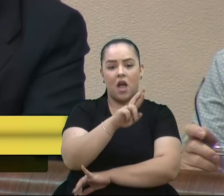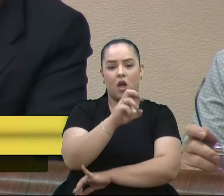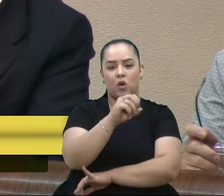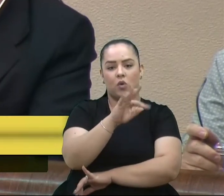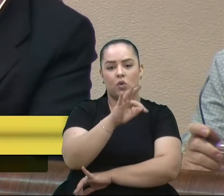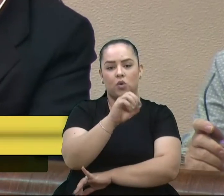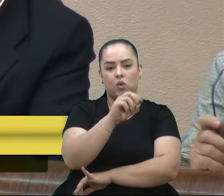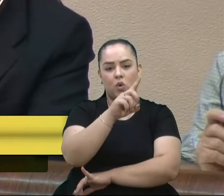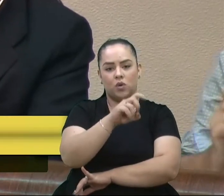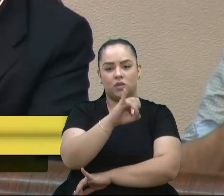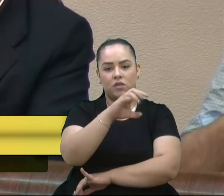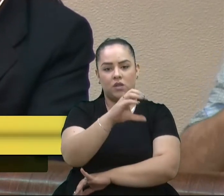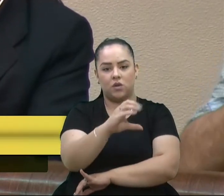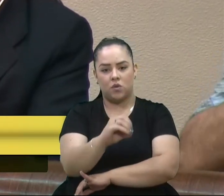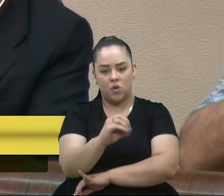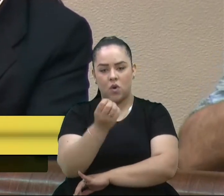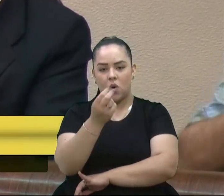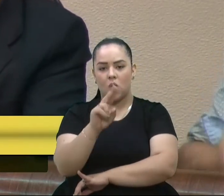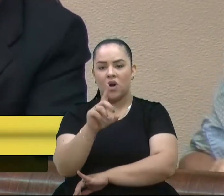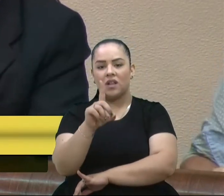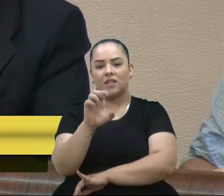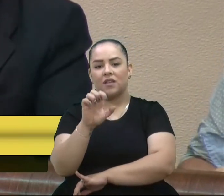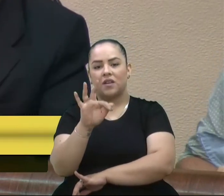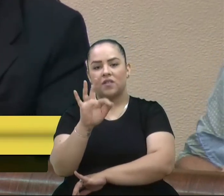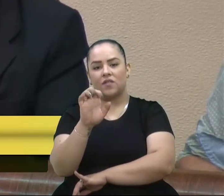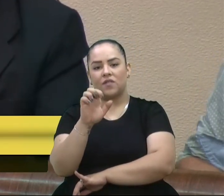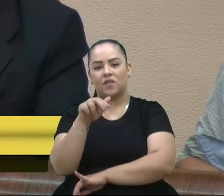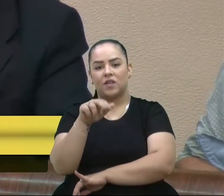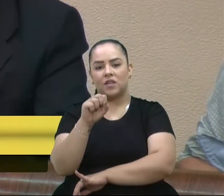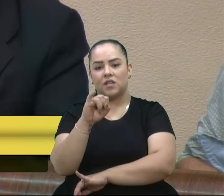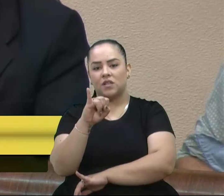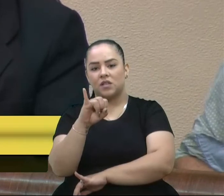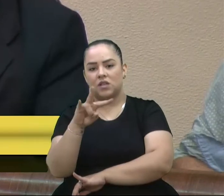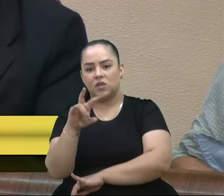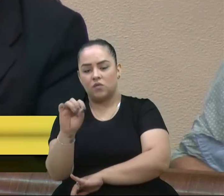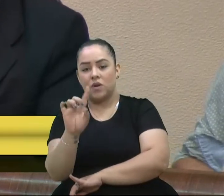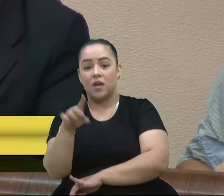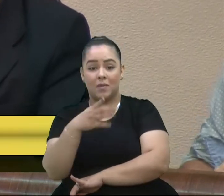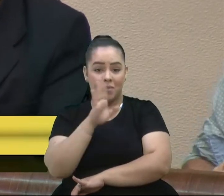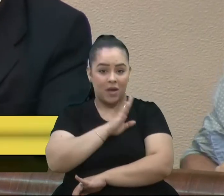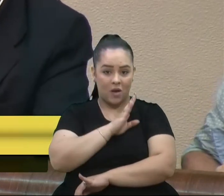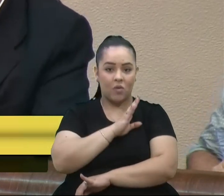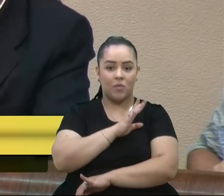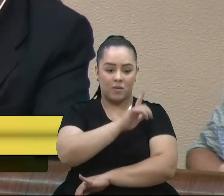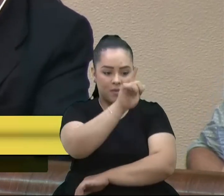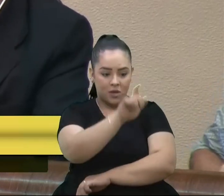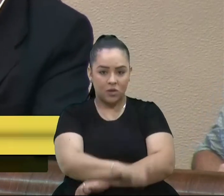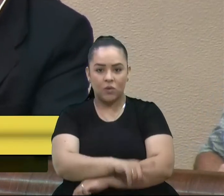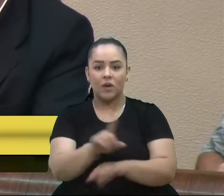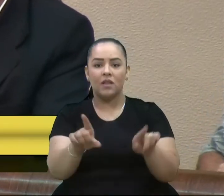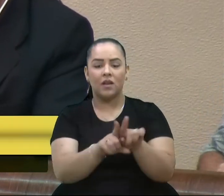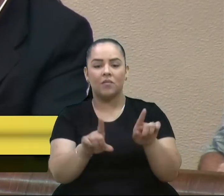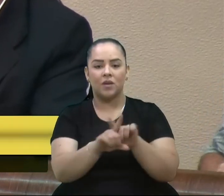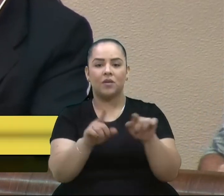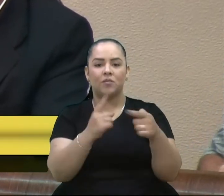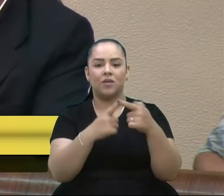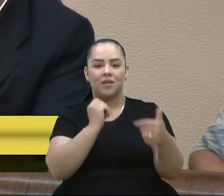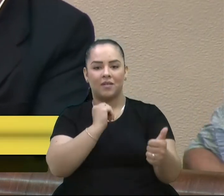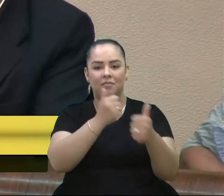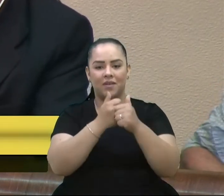também faz mal para o agricultor, vereador Juliano, na hora da exposição a esses produtos químicos.